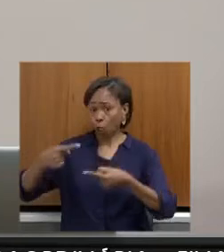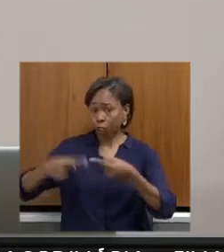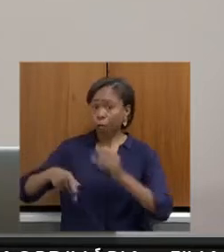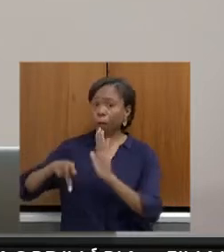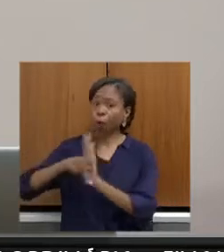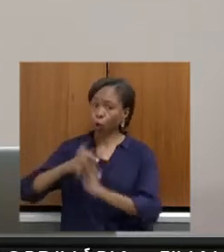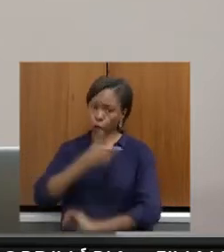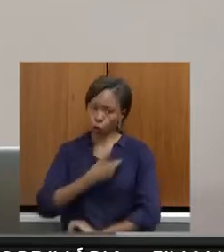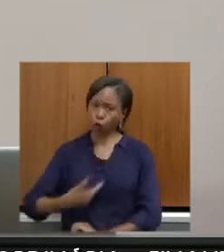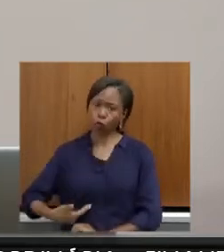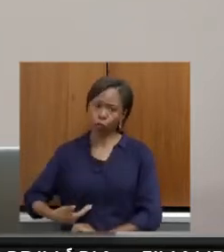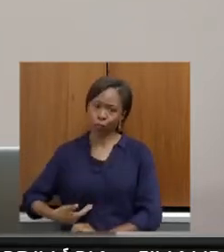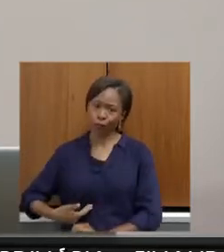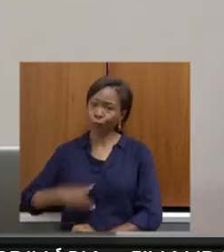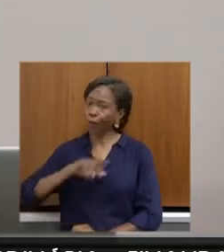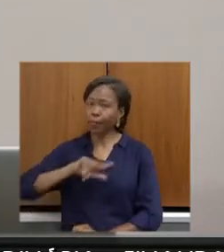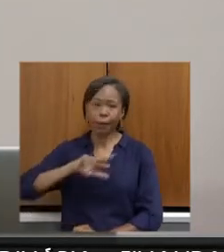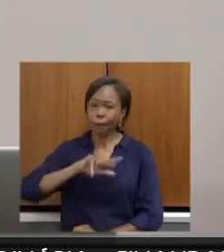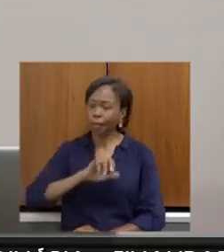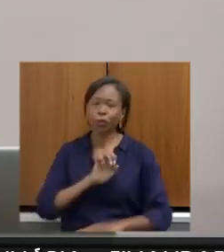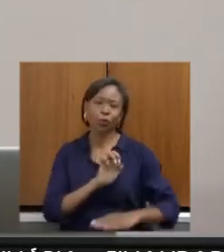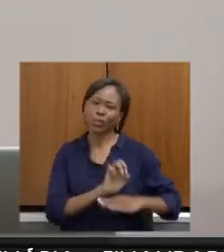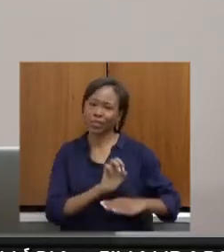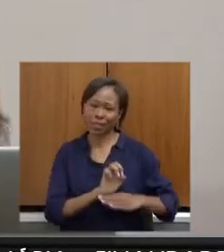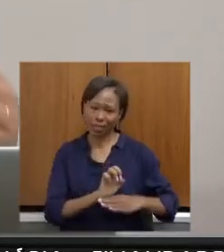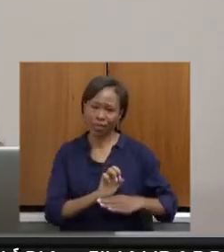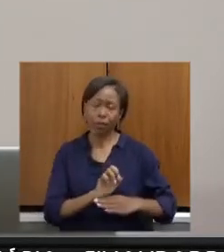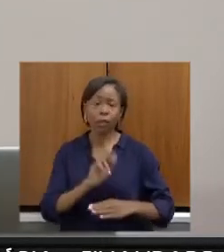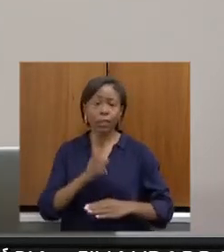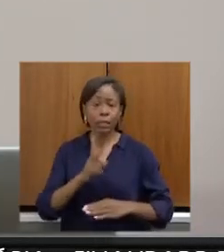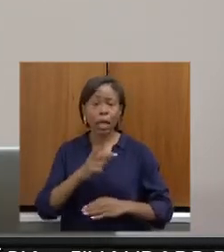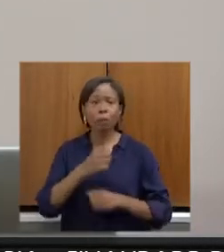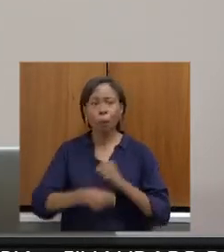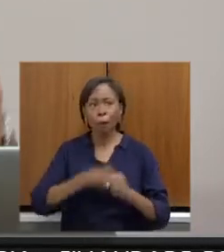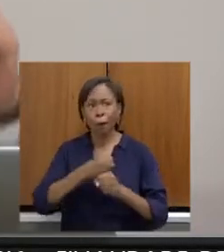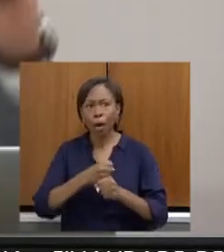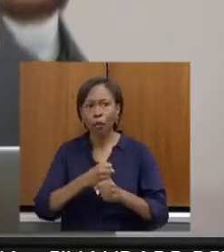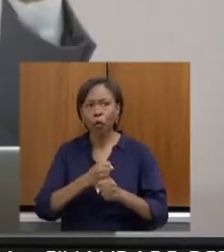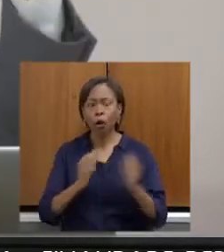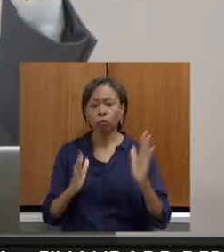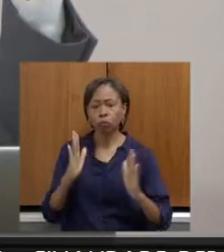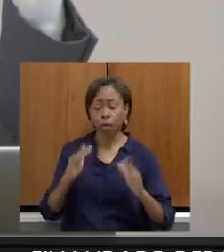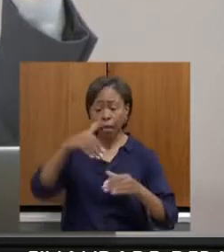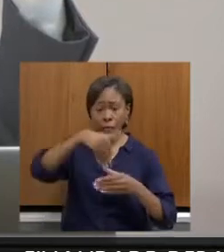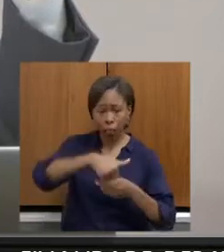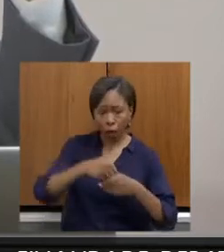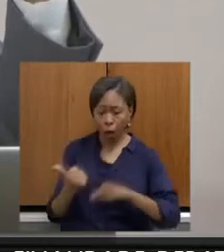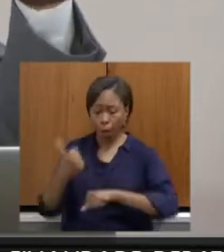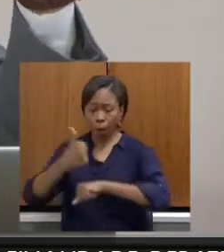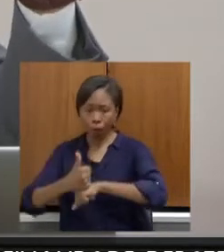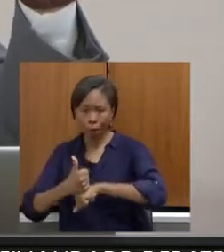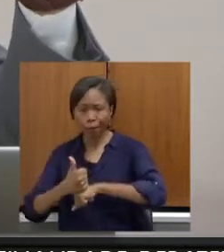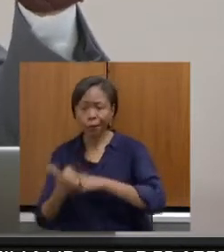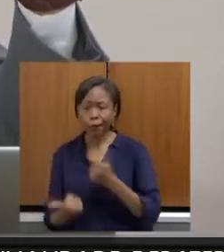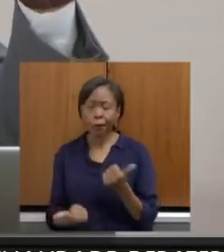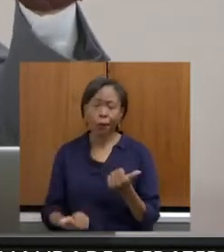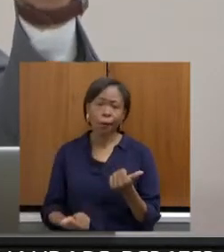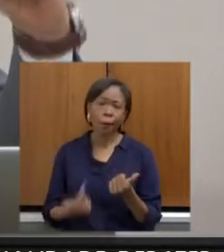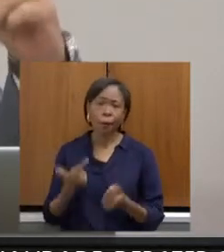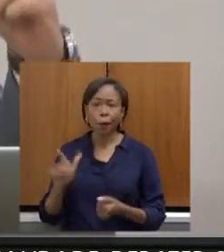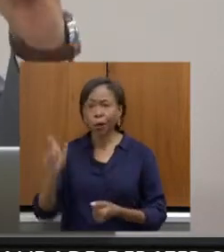Todo ano que se aproxima, o novo prefeito assume o município, tem um aumento